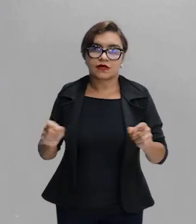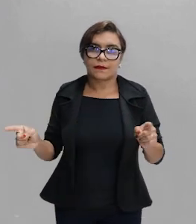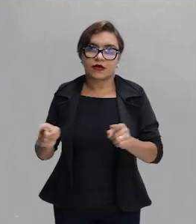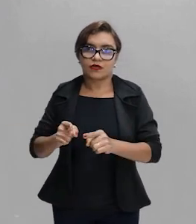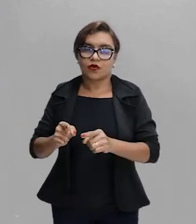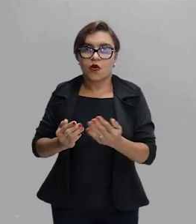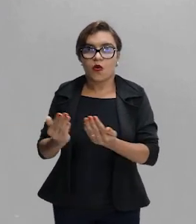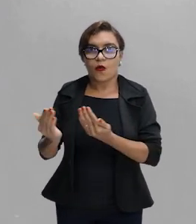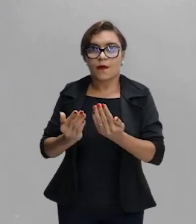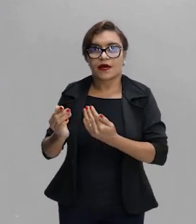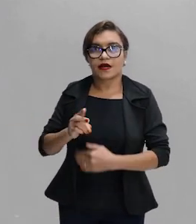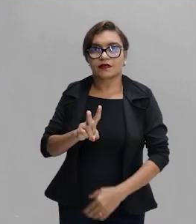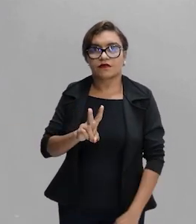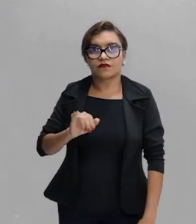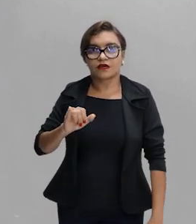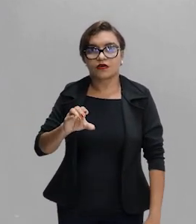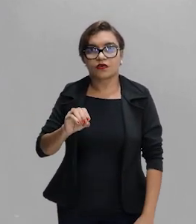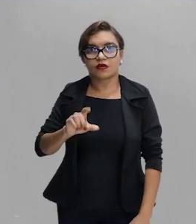Então